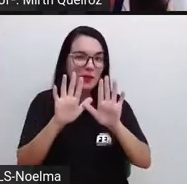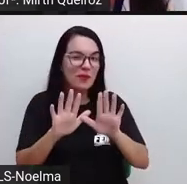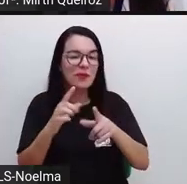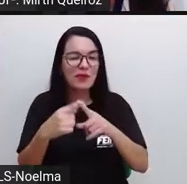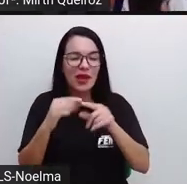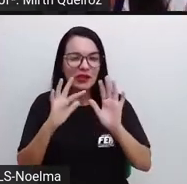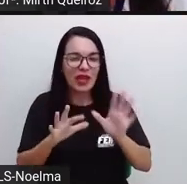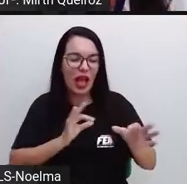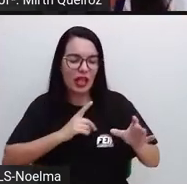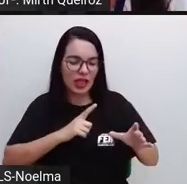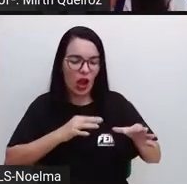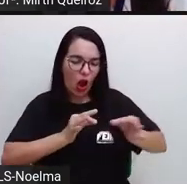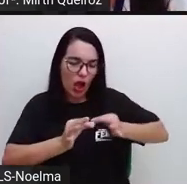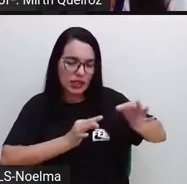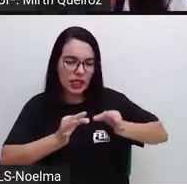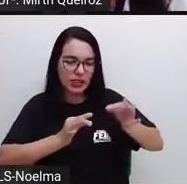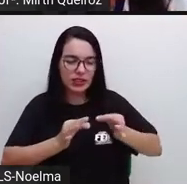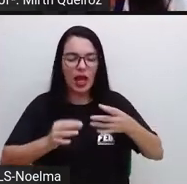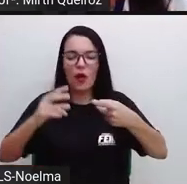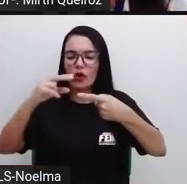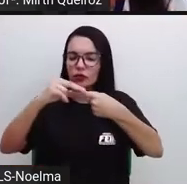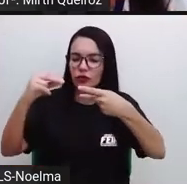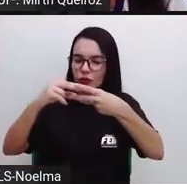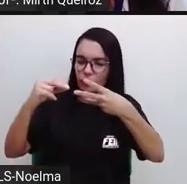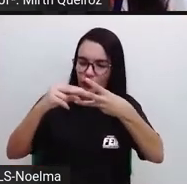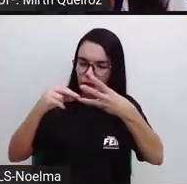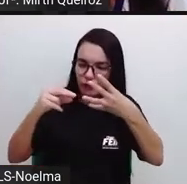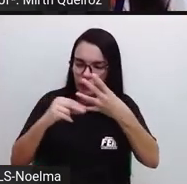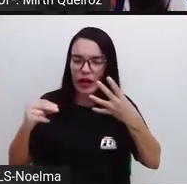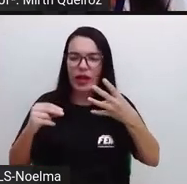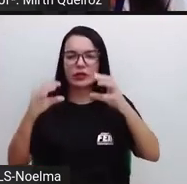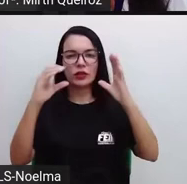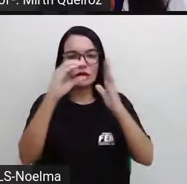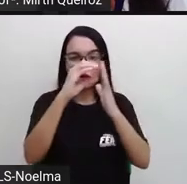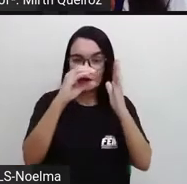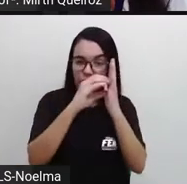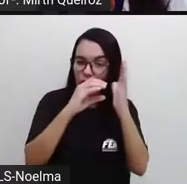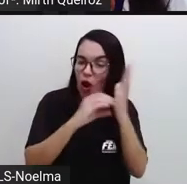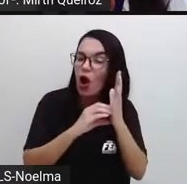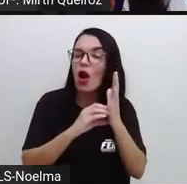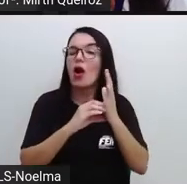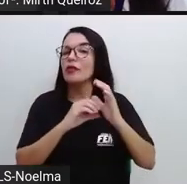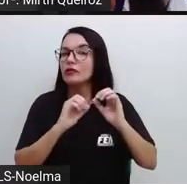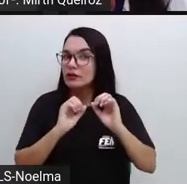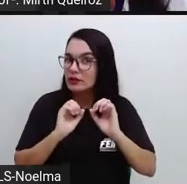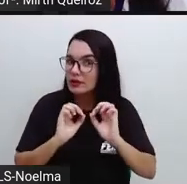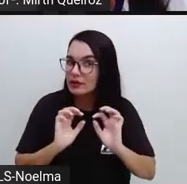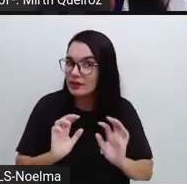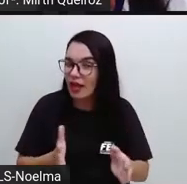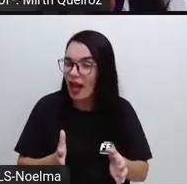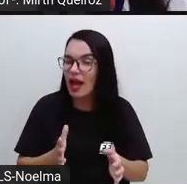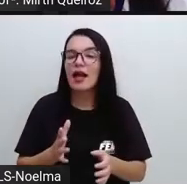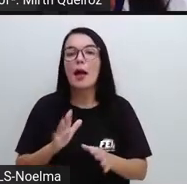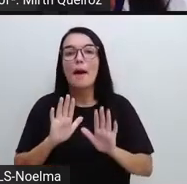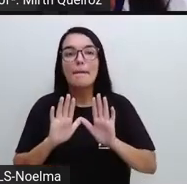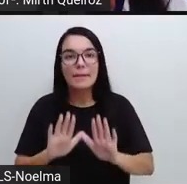organizado em versos, estrofes, né? O poema visual, ele, de certa forma,